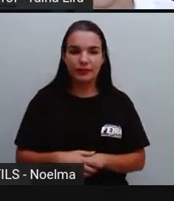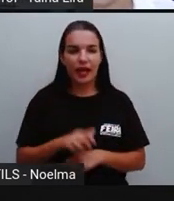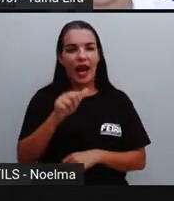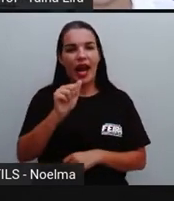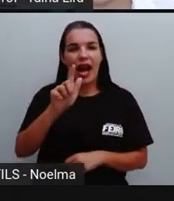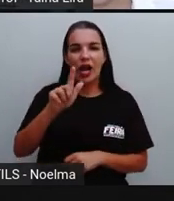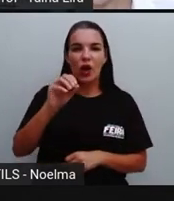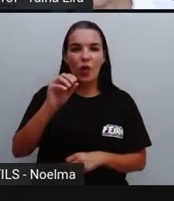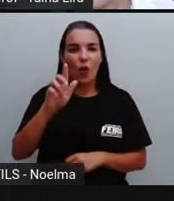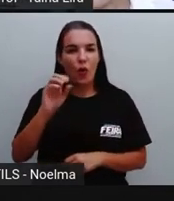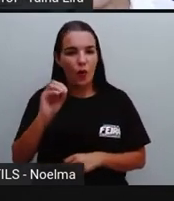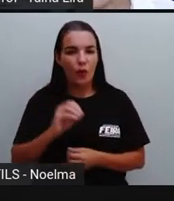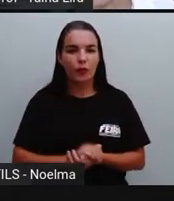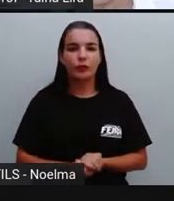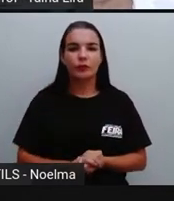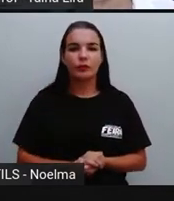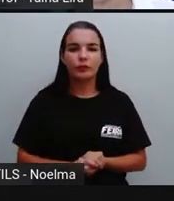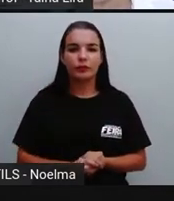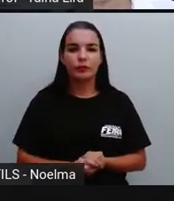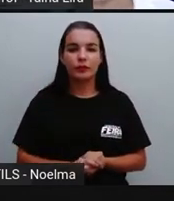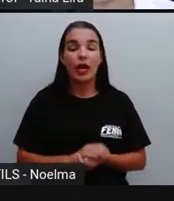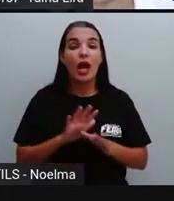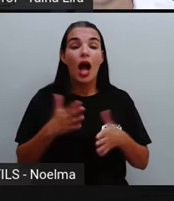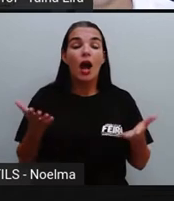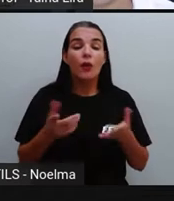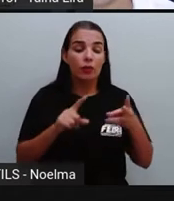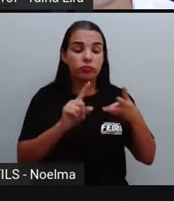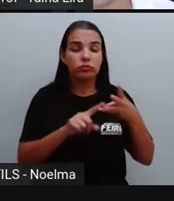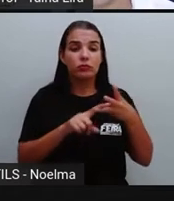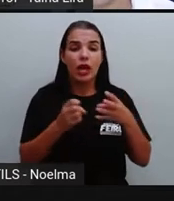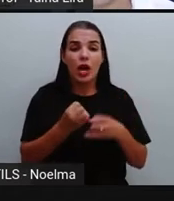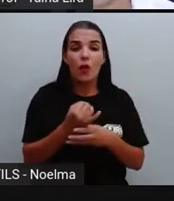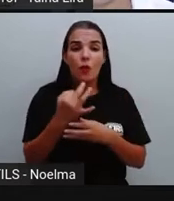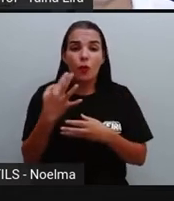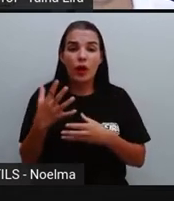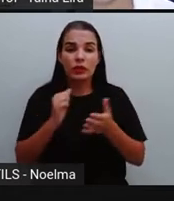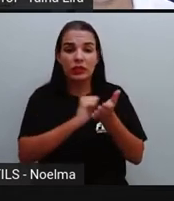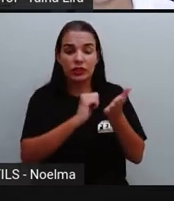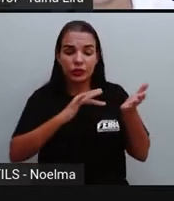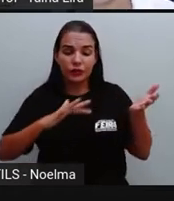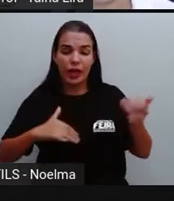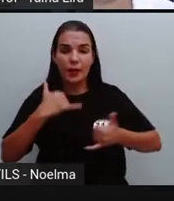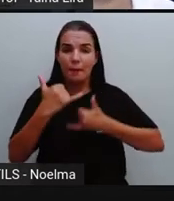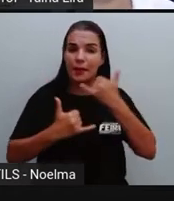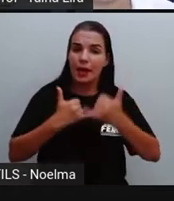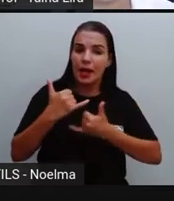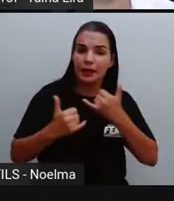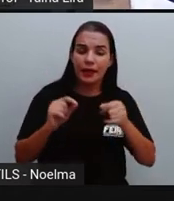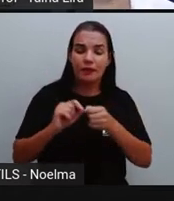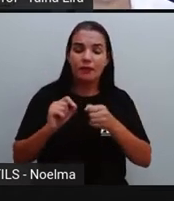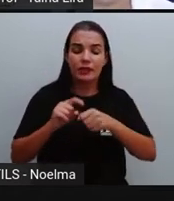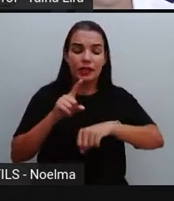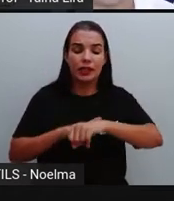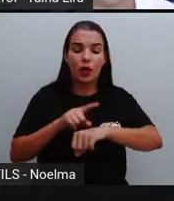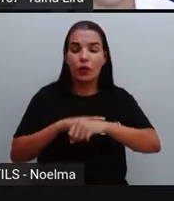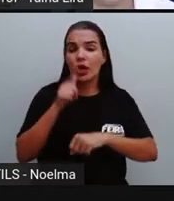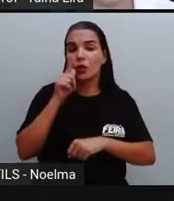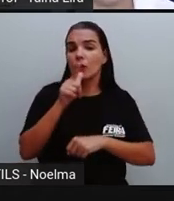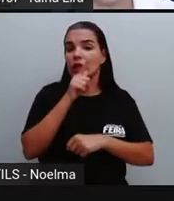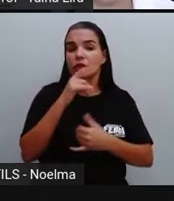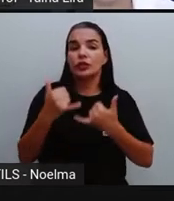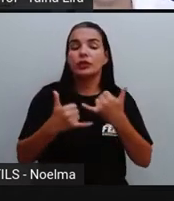certo? E quais são as atividades e brincadeiras que eles fazem lá na hora do recreio na escola?